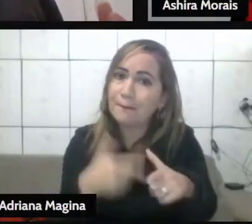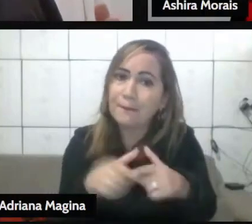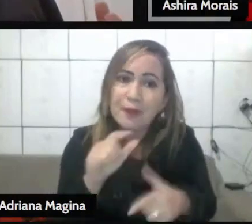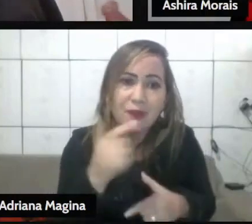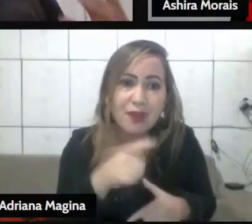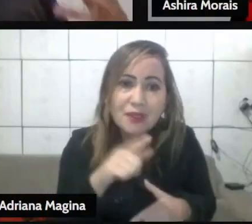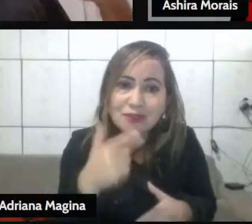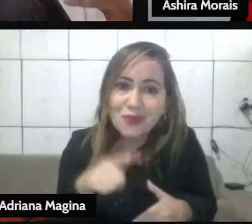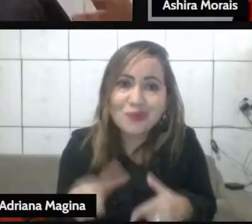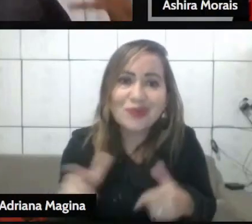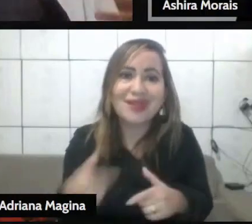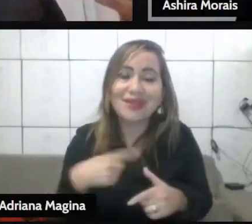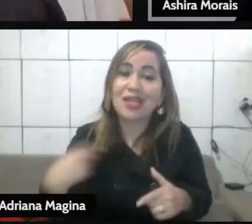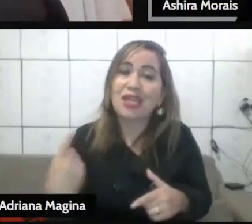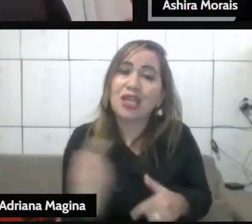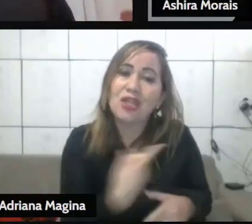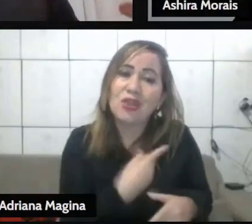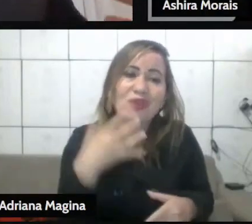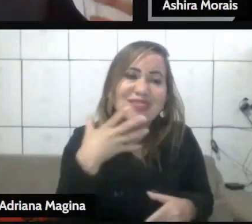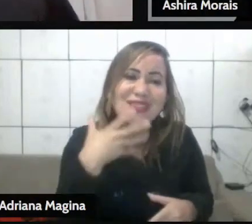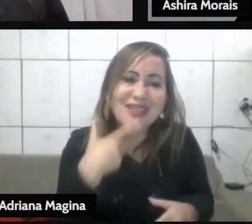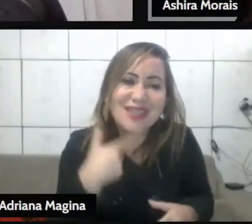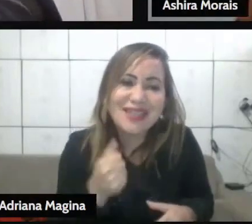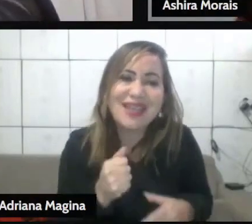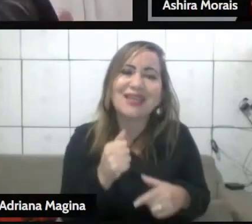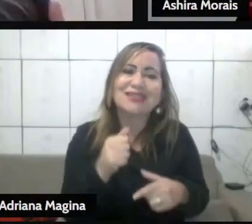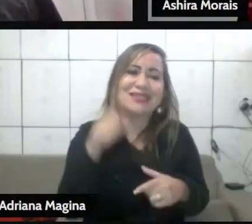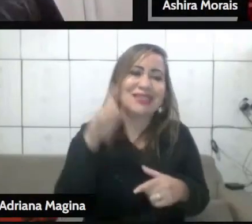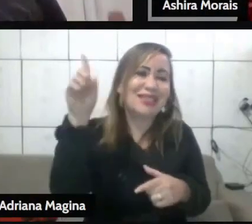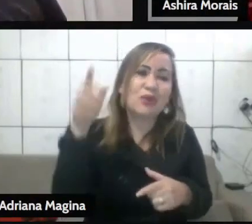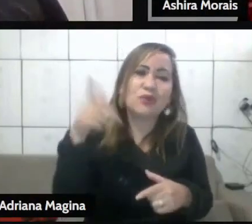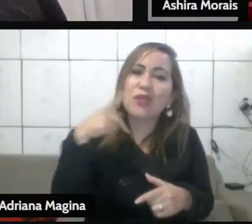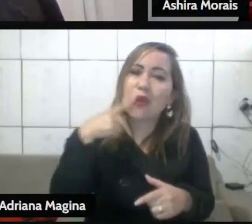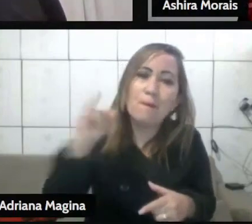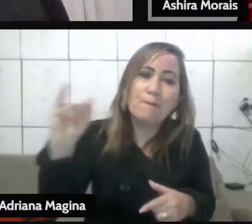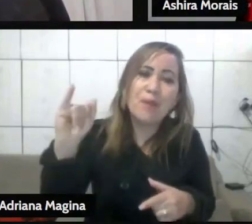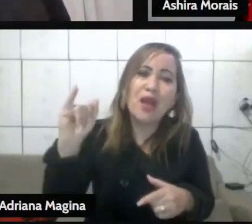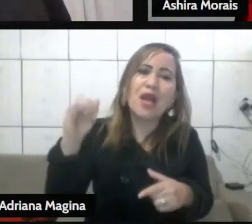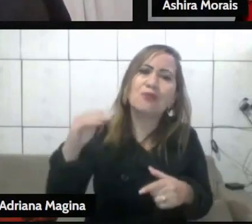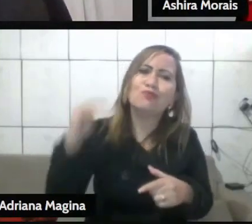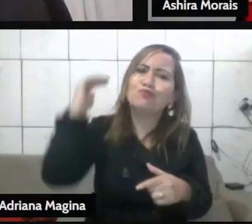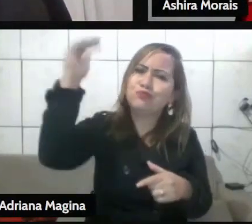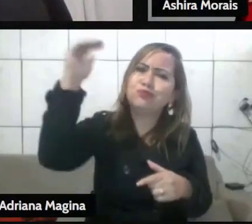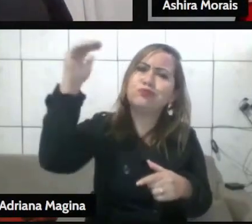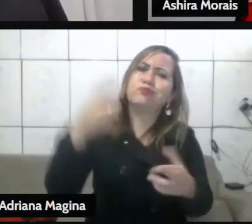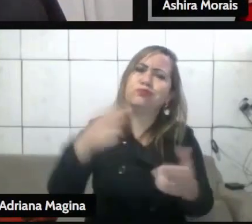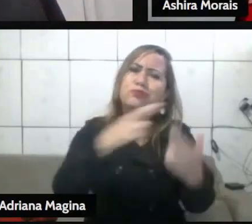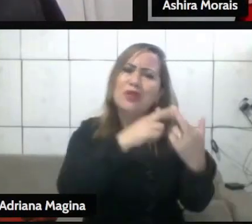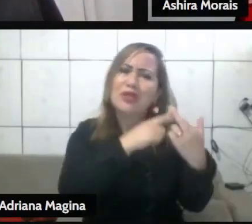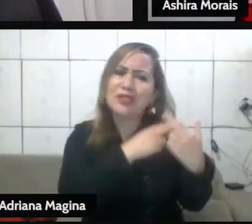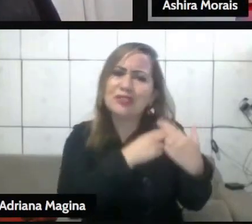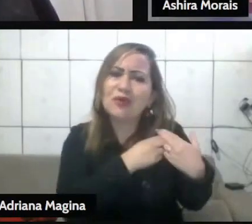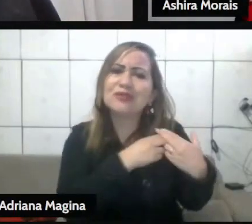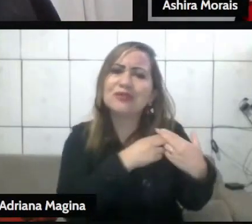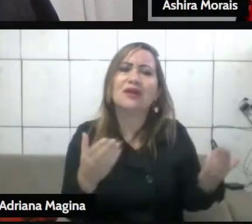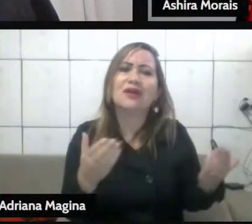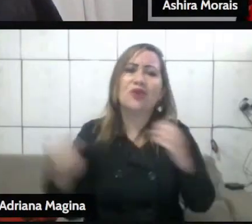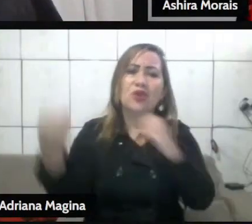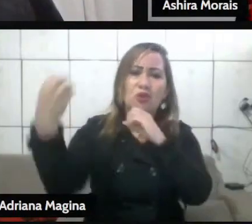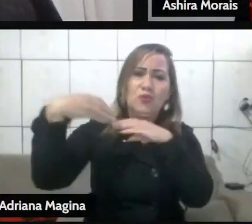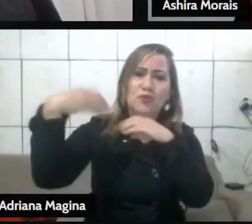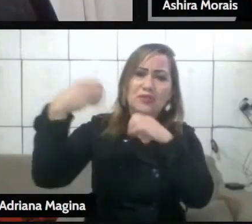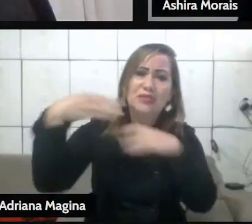e Deus é um pai adulto responsável nos ensinando e ajudando a viver, né? Mas essa é a questão.